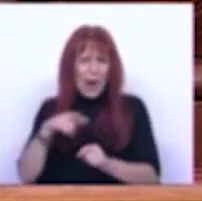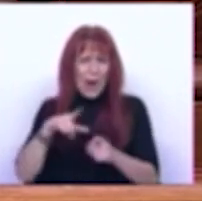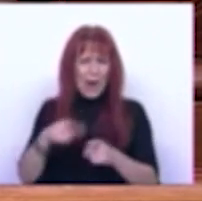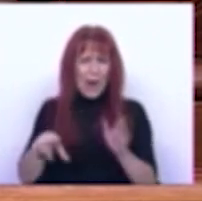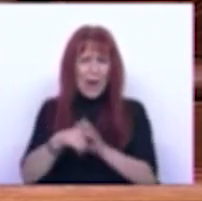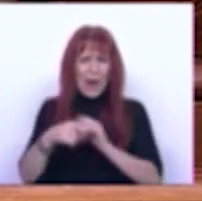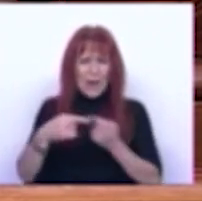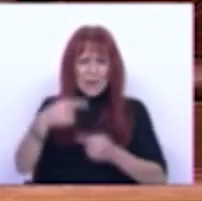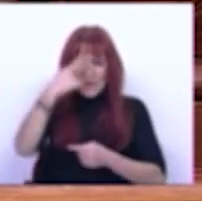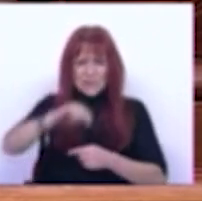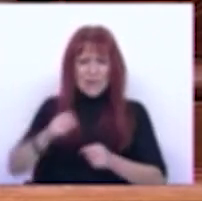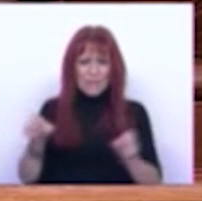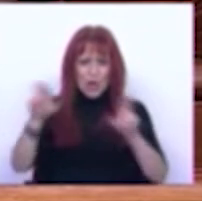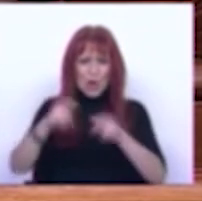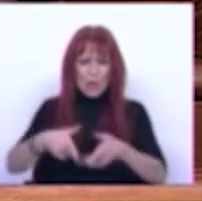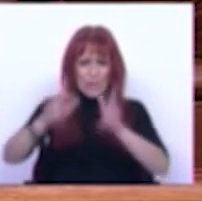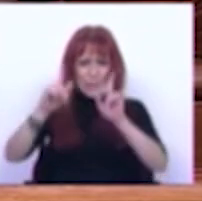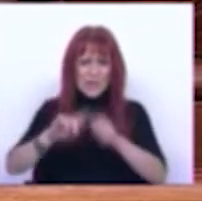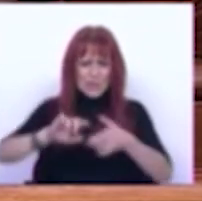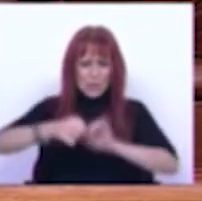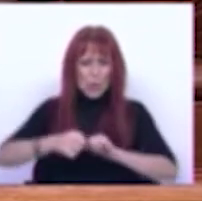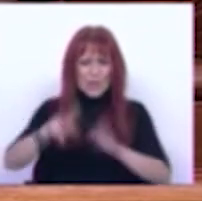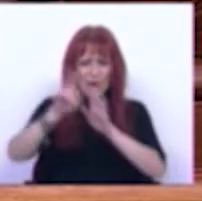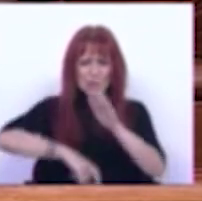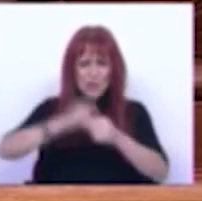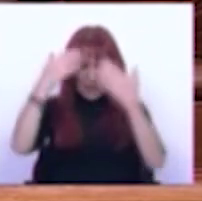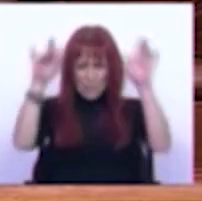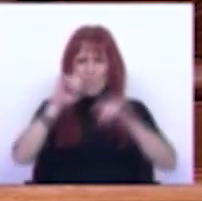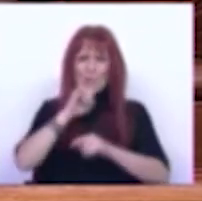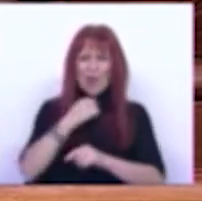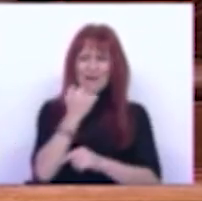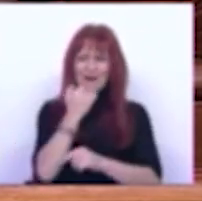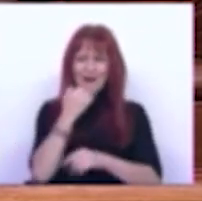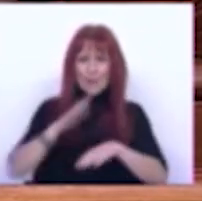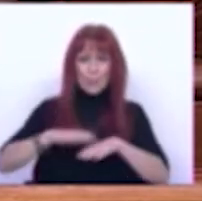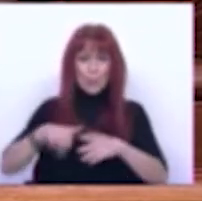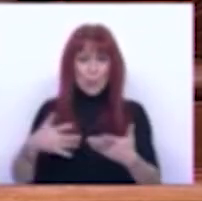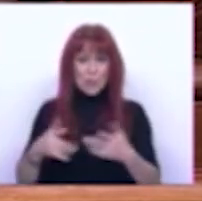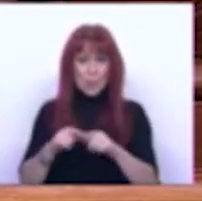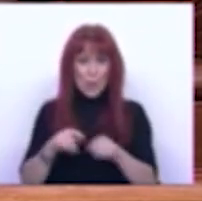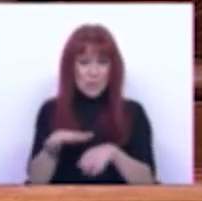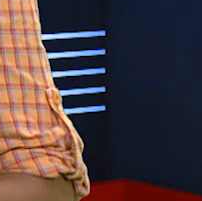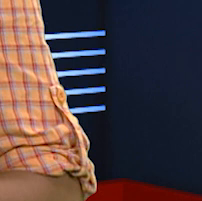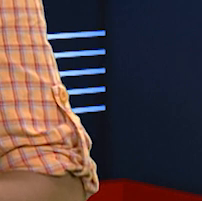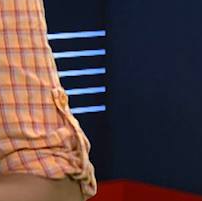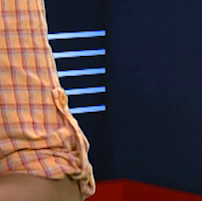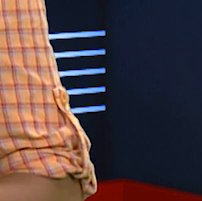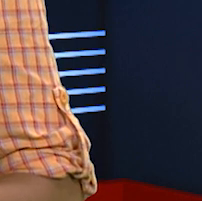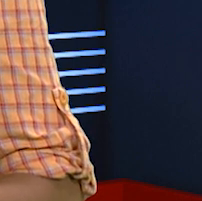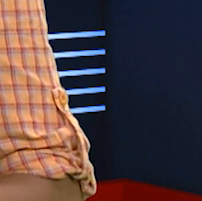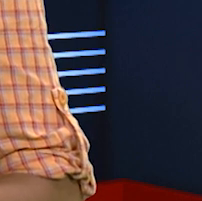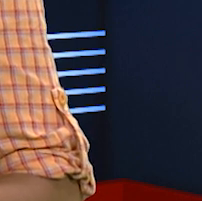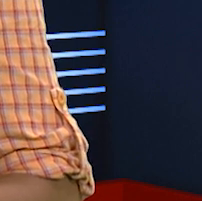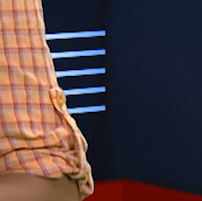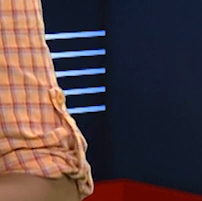neoliberal da corrosão do regime democrático é que pode regurgitar-se com tal situação O presidente